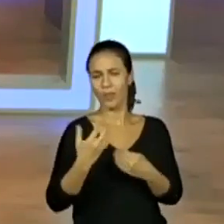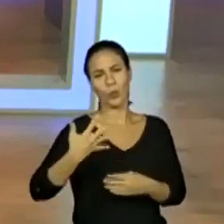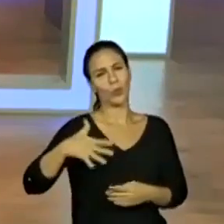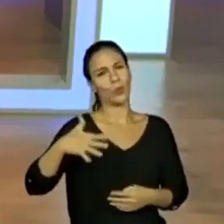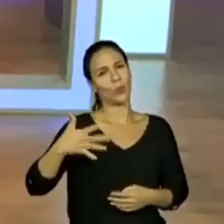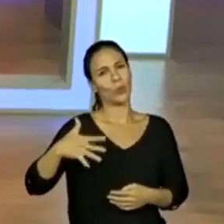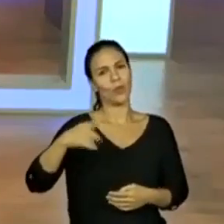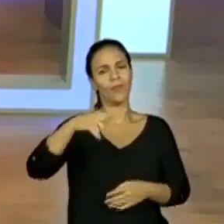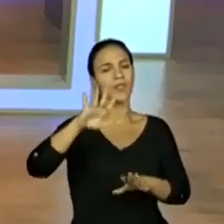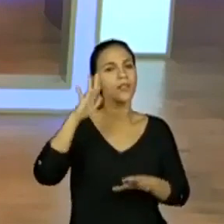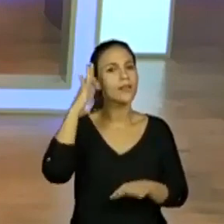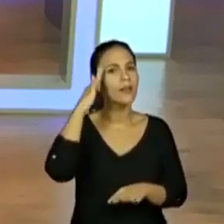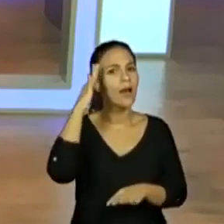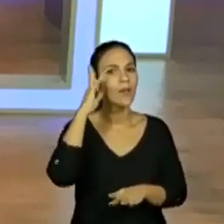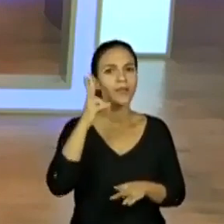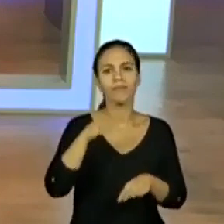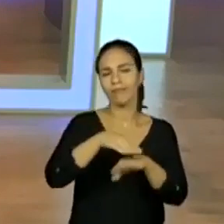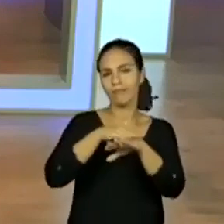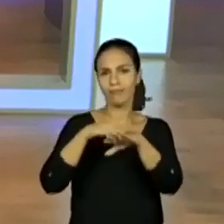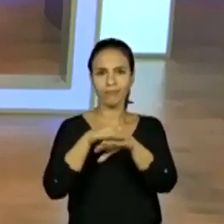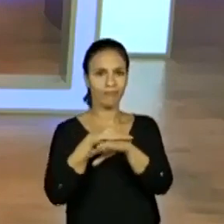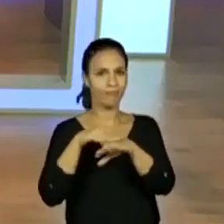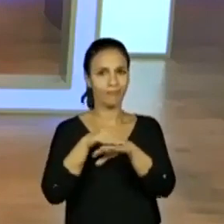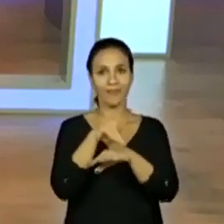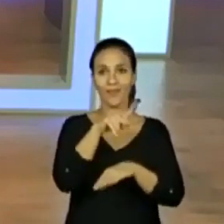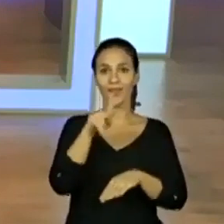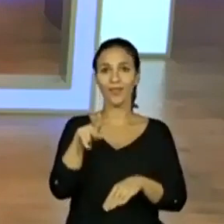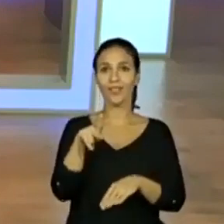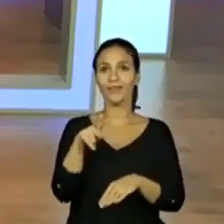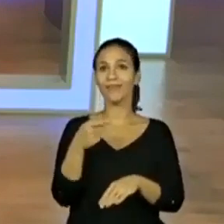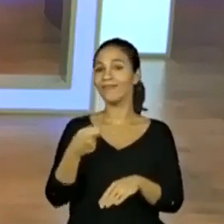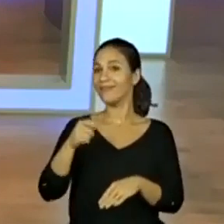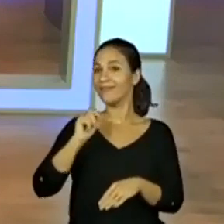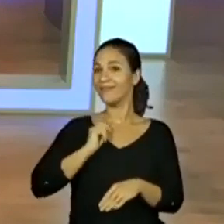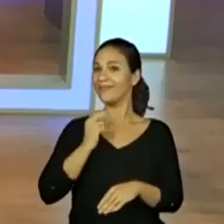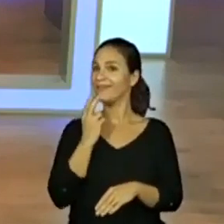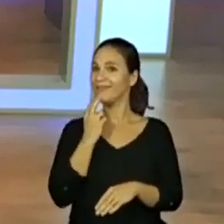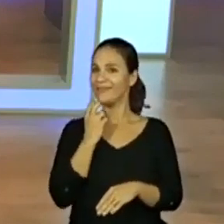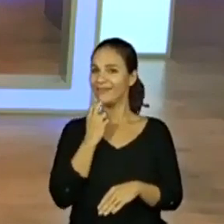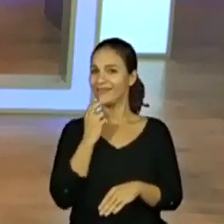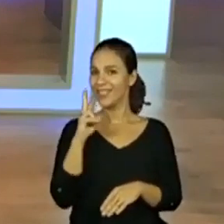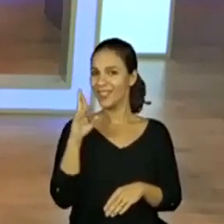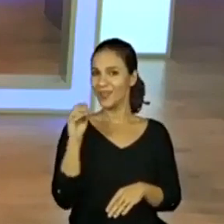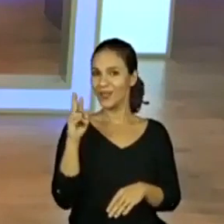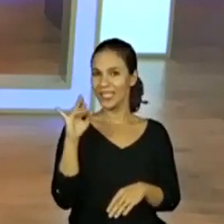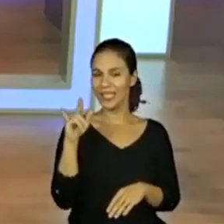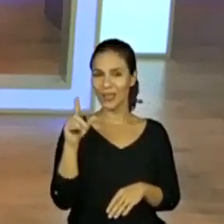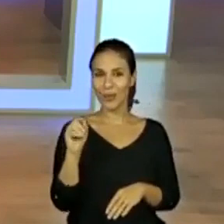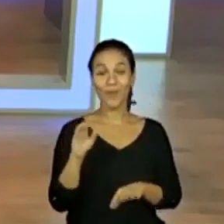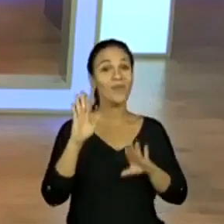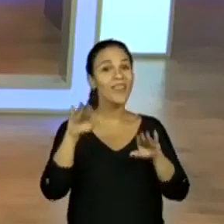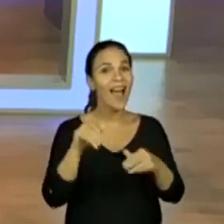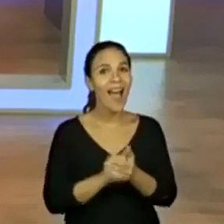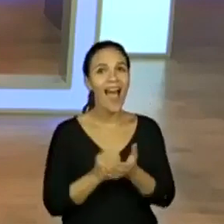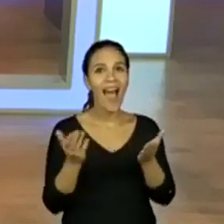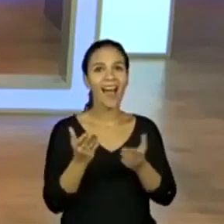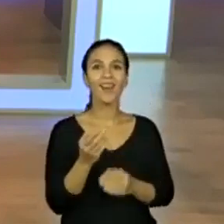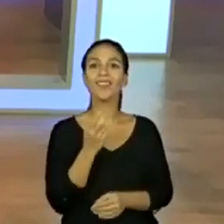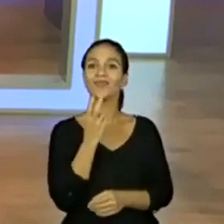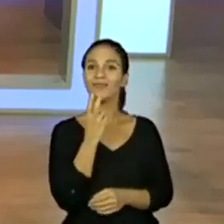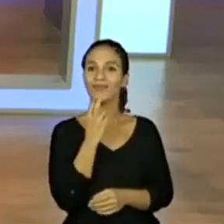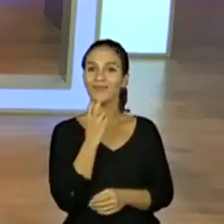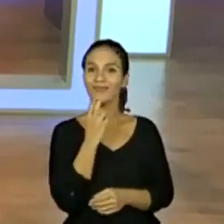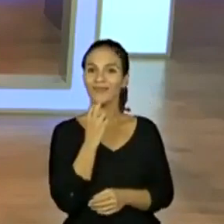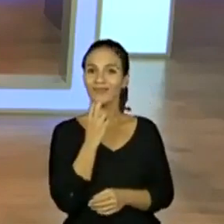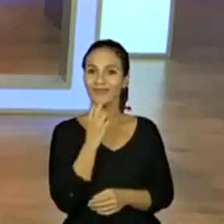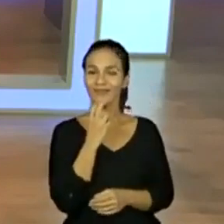toda conversa com o professor Rodrigo, ah, aliás, toda vez agora que eu fizer assim, professor